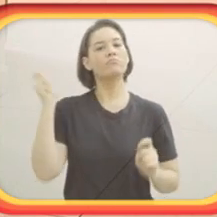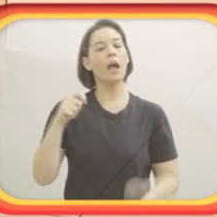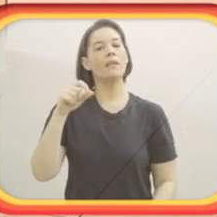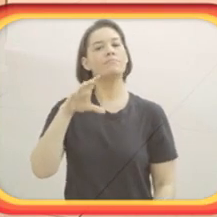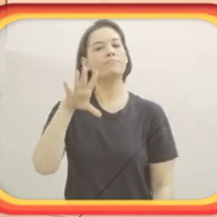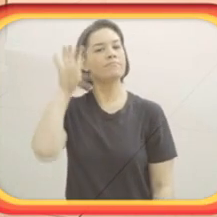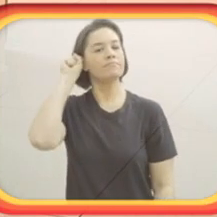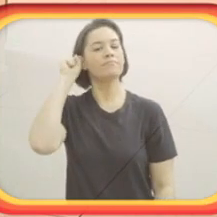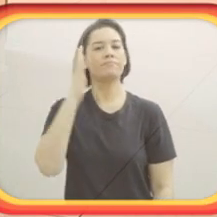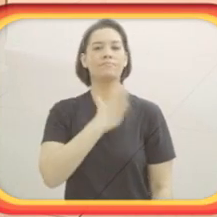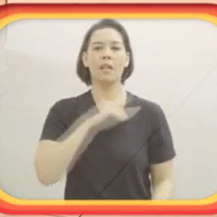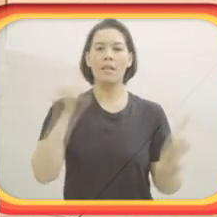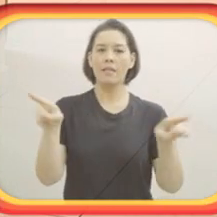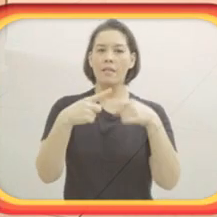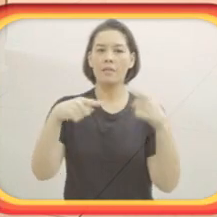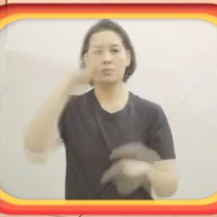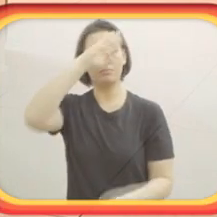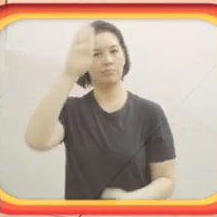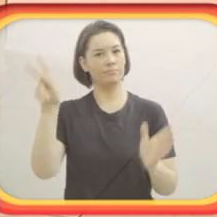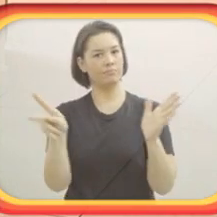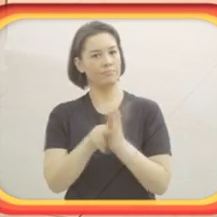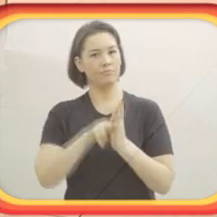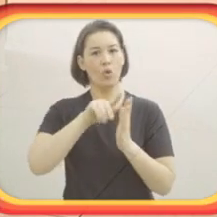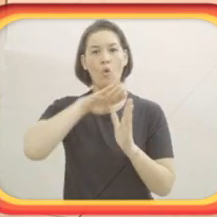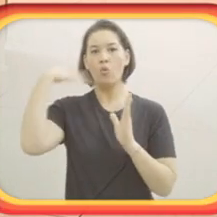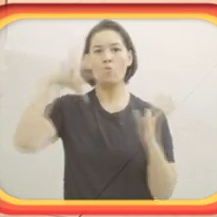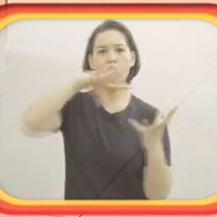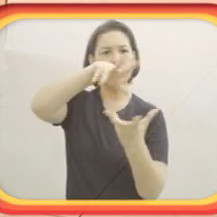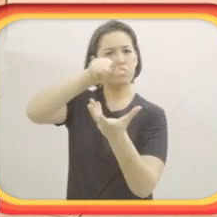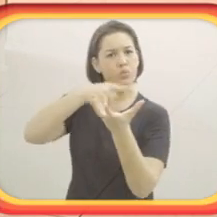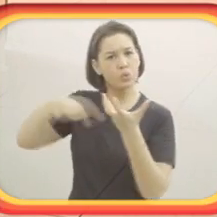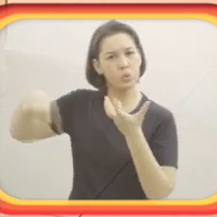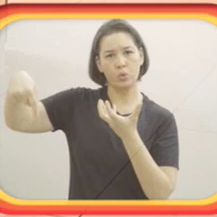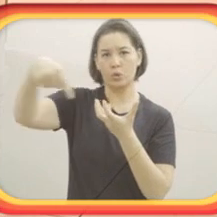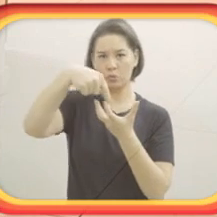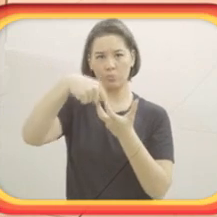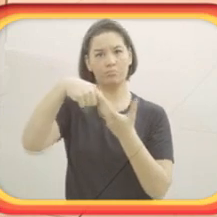E ali, poxa, eu pensei em muitas coisas. Quando eu subi,